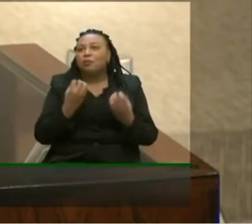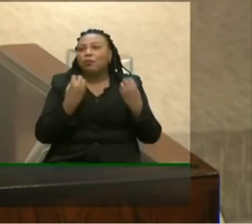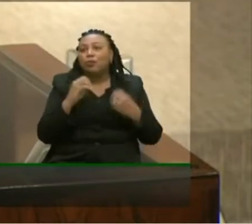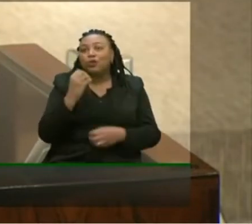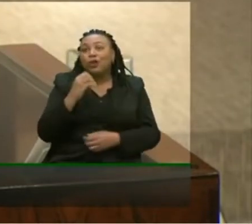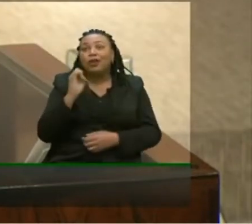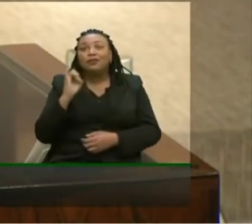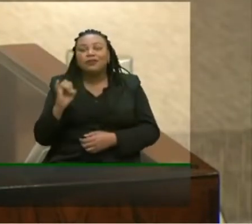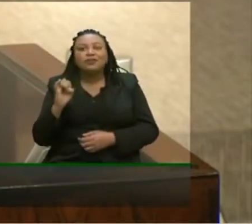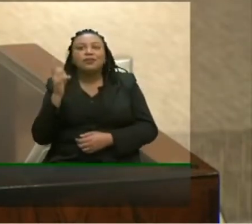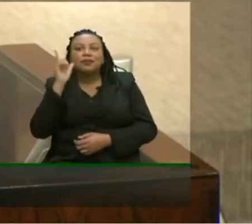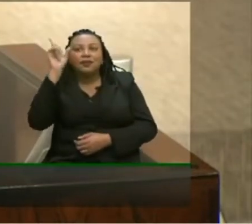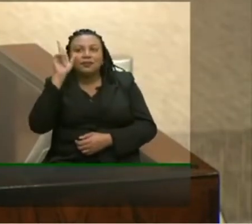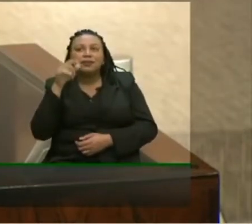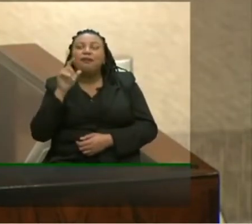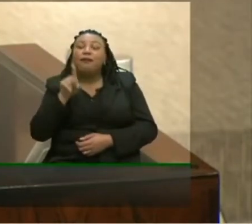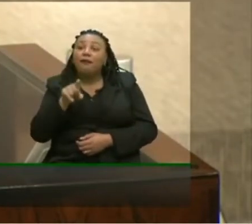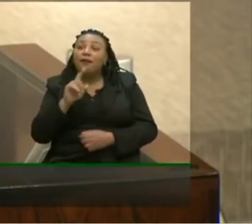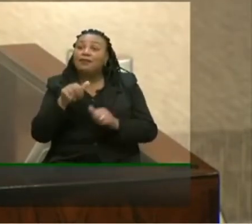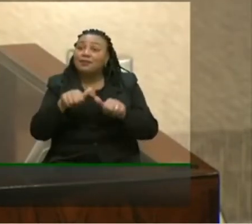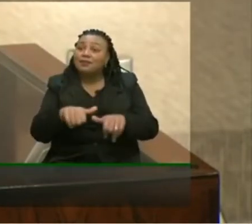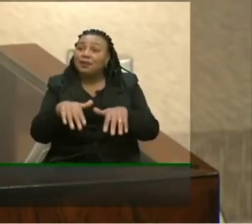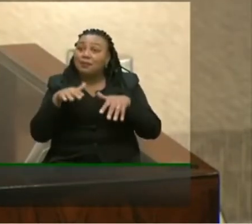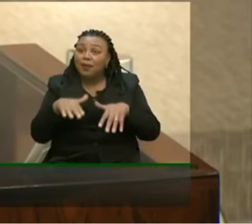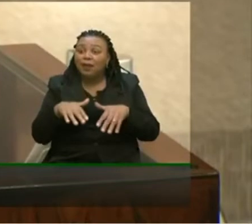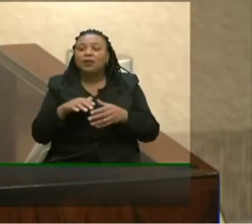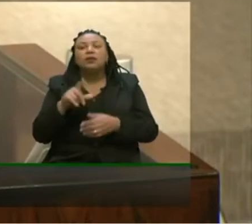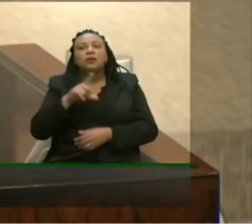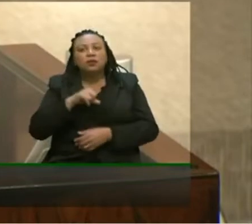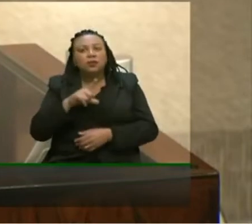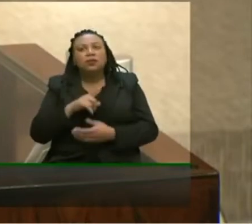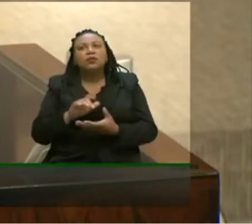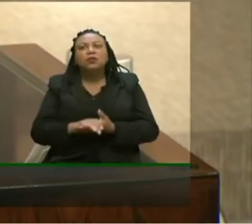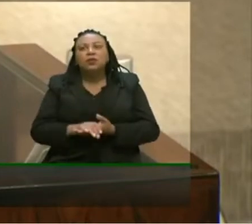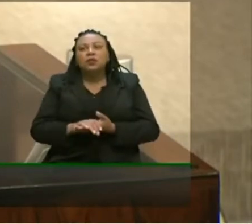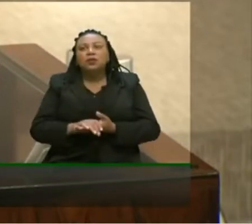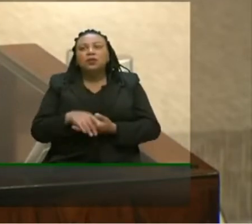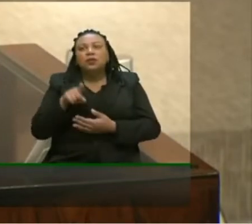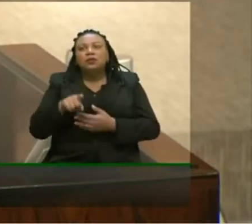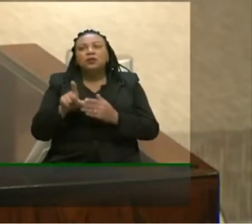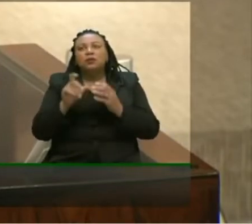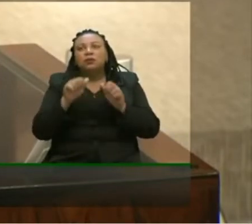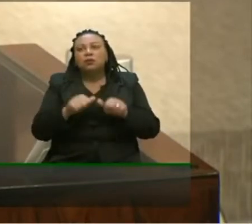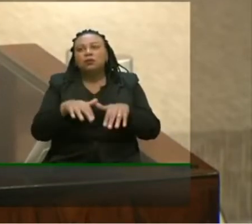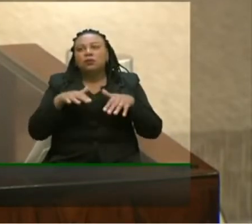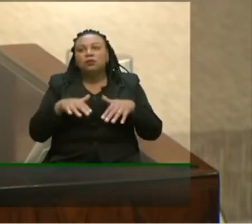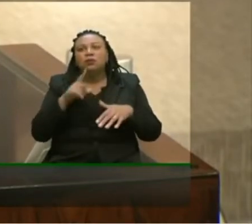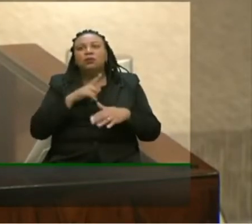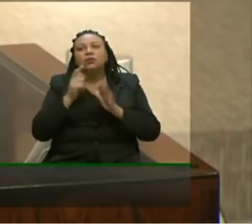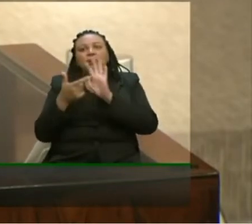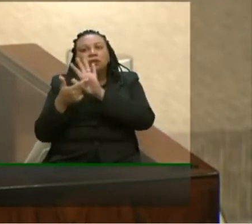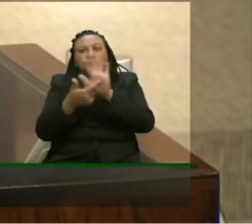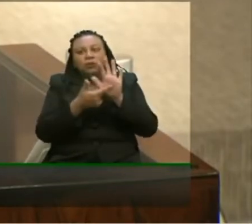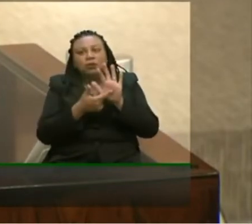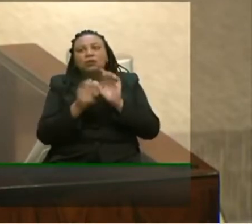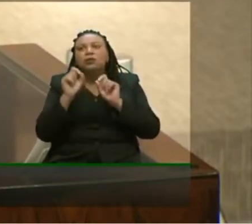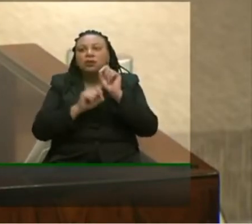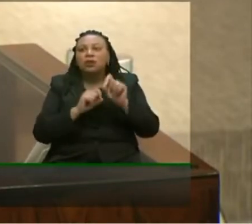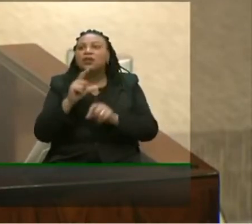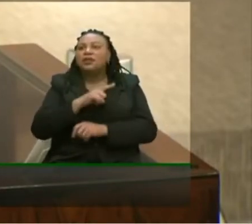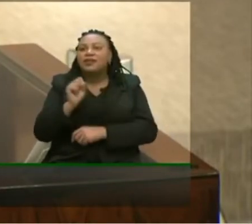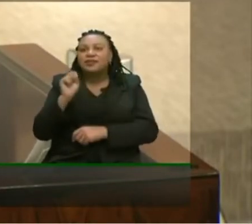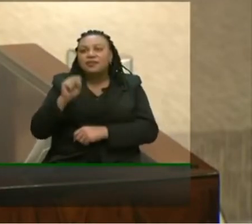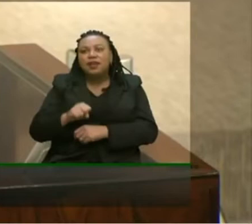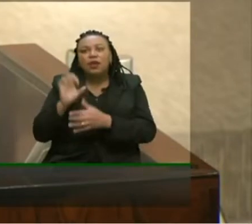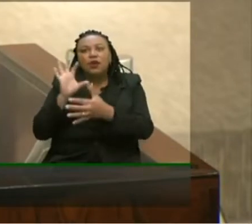Alegre, fossem eles reeleitos, enfim. Essa Assembleia Legislativa tem dado nessa legislatura uma série de demonstrações de que está